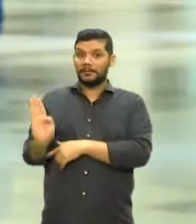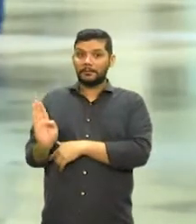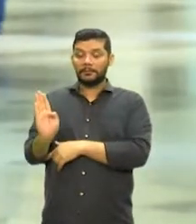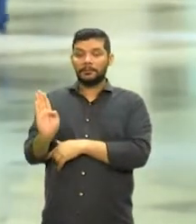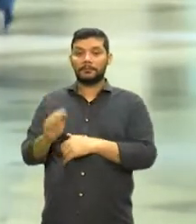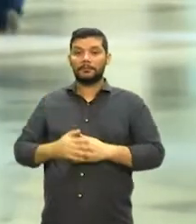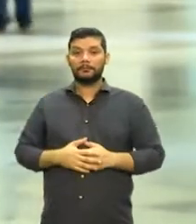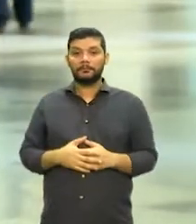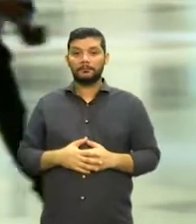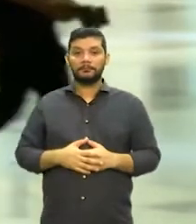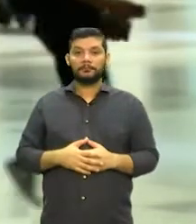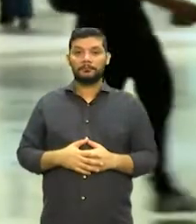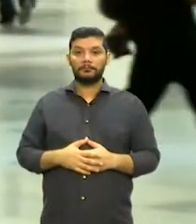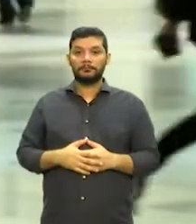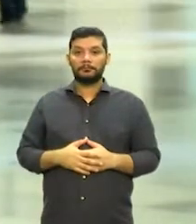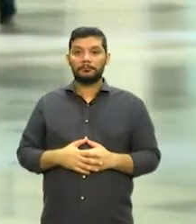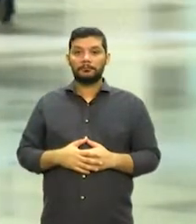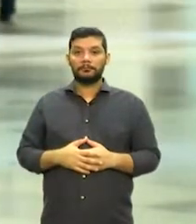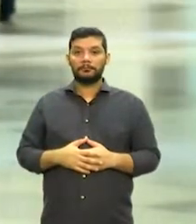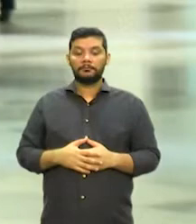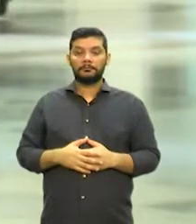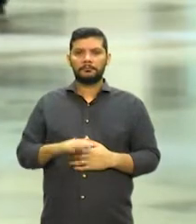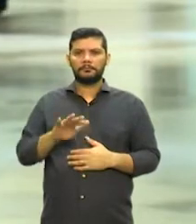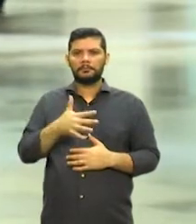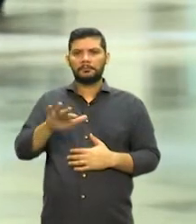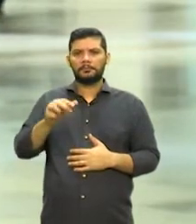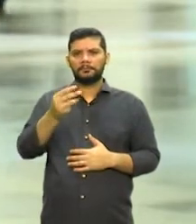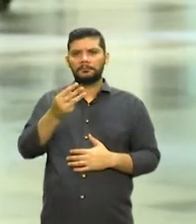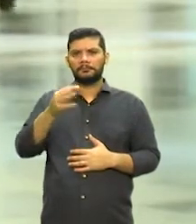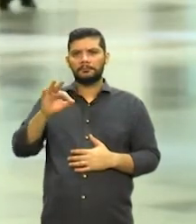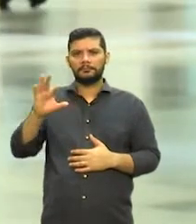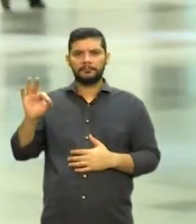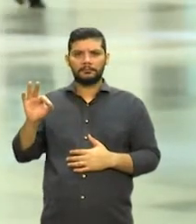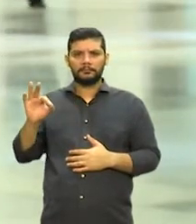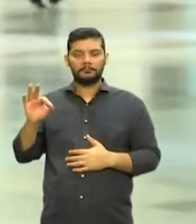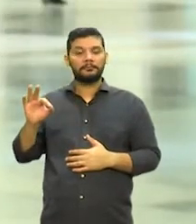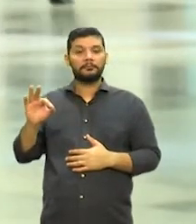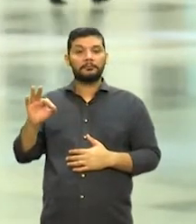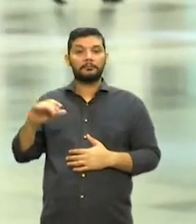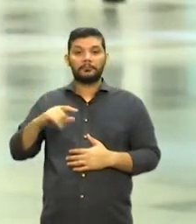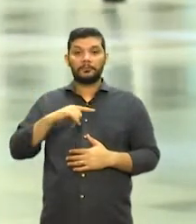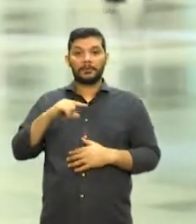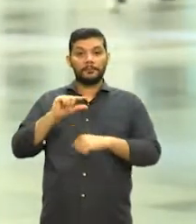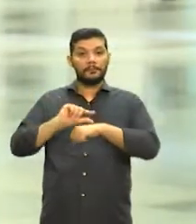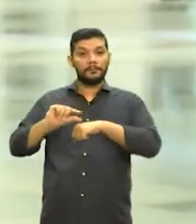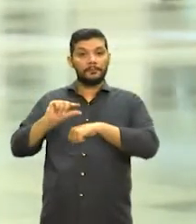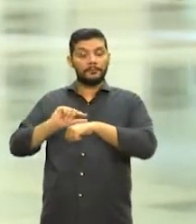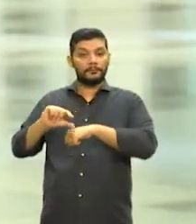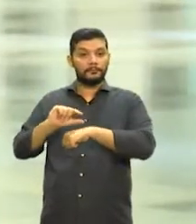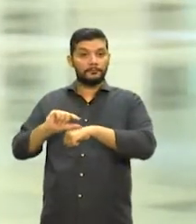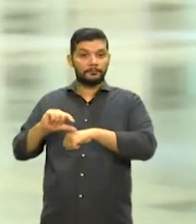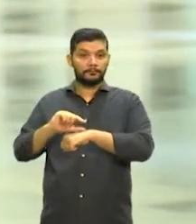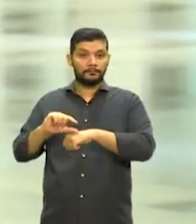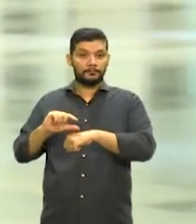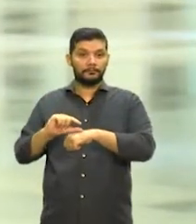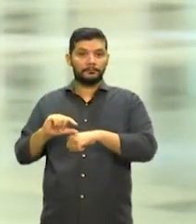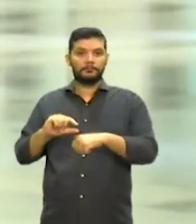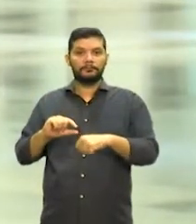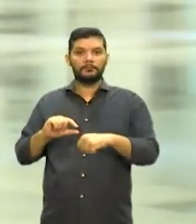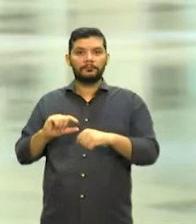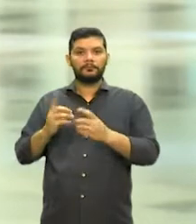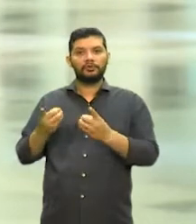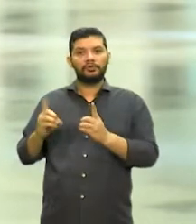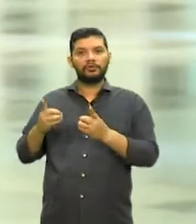mais de 300 inscrições para os minicursos, que falam sobre mídias digitais